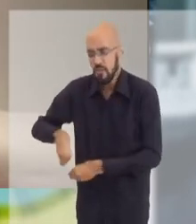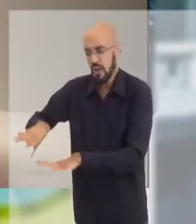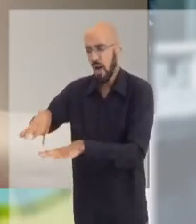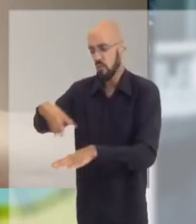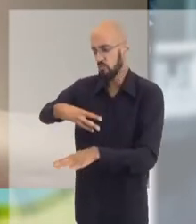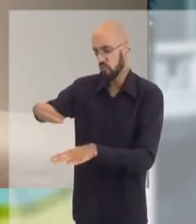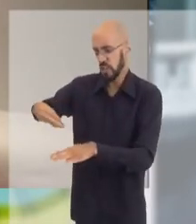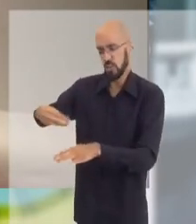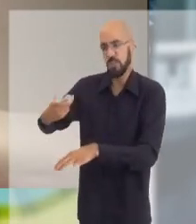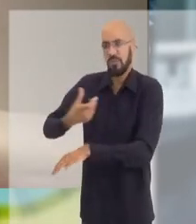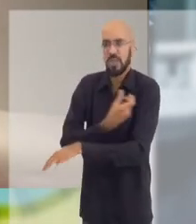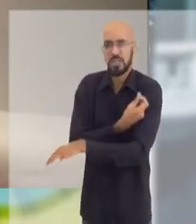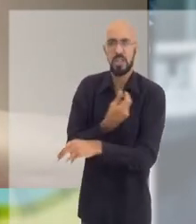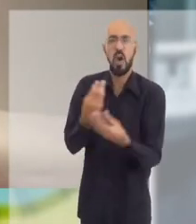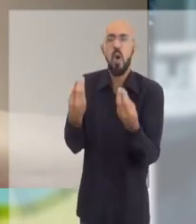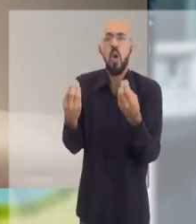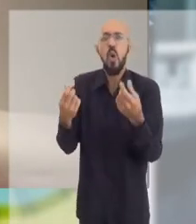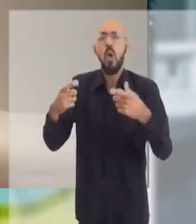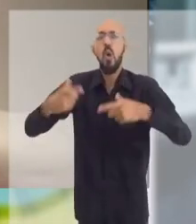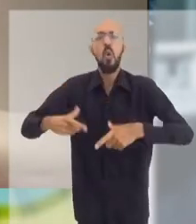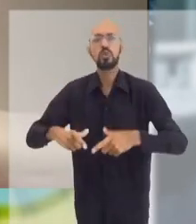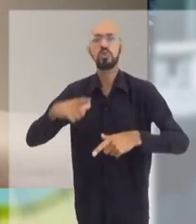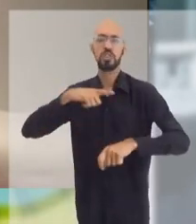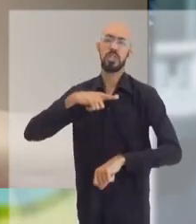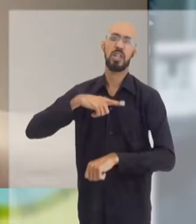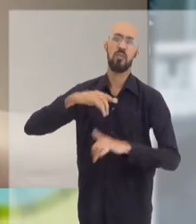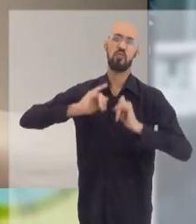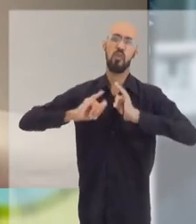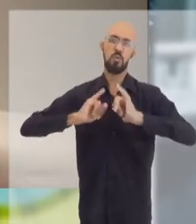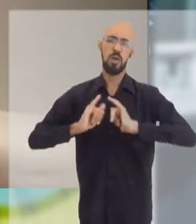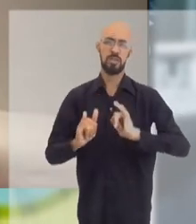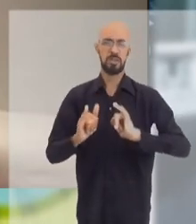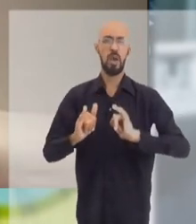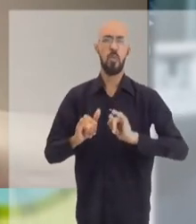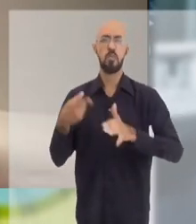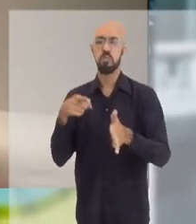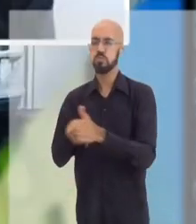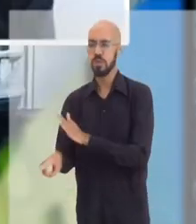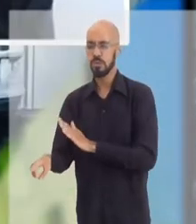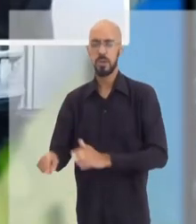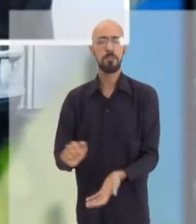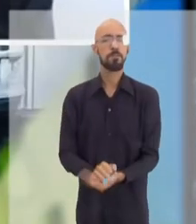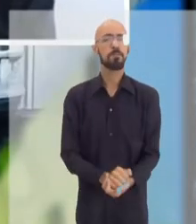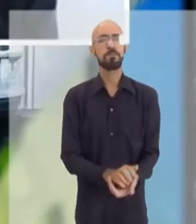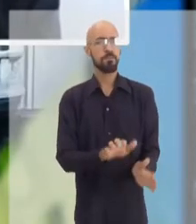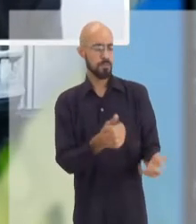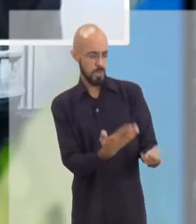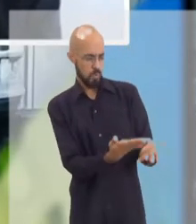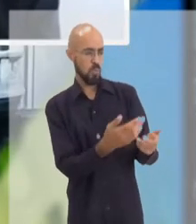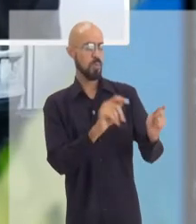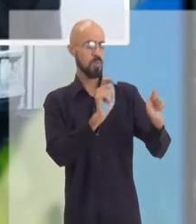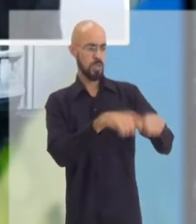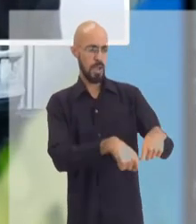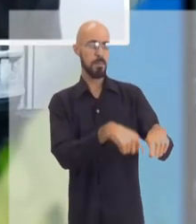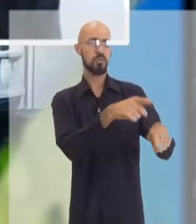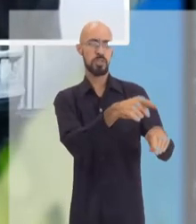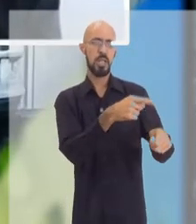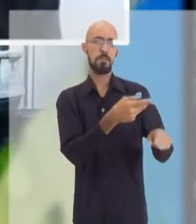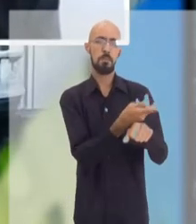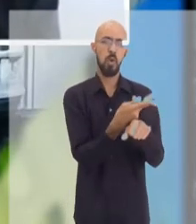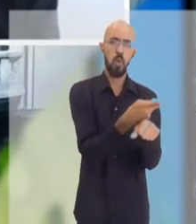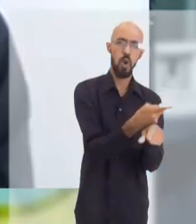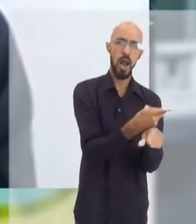pequeno a ser vacinado? Onde pode-se procurar informações, além de assistir o nosso programa aqui? Procurar